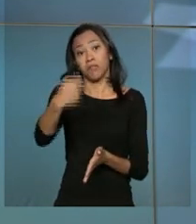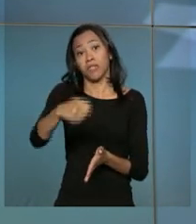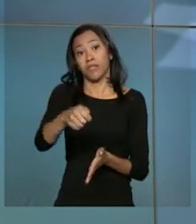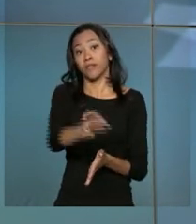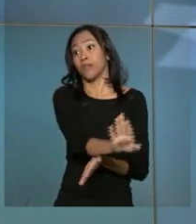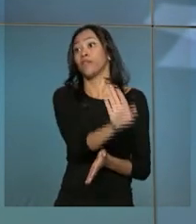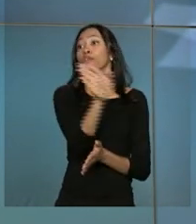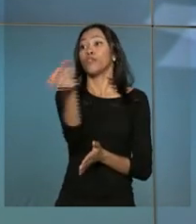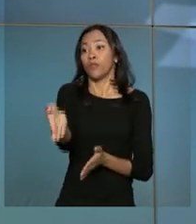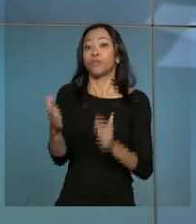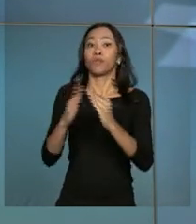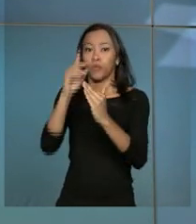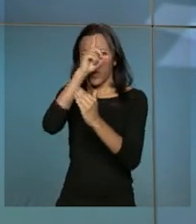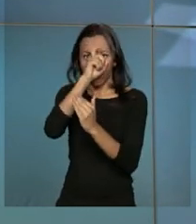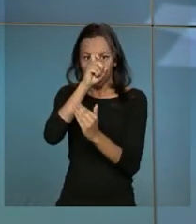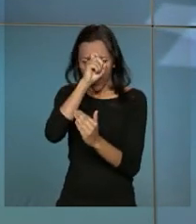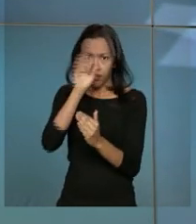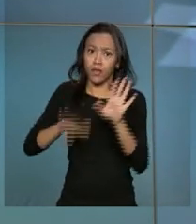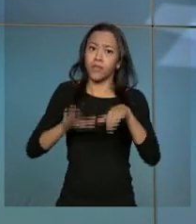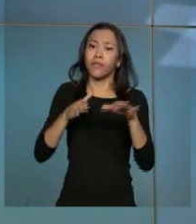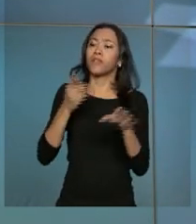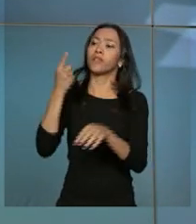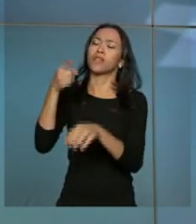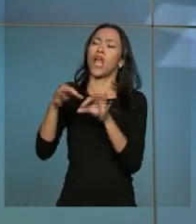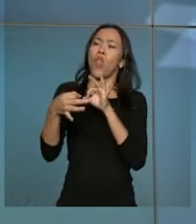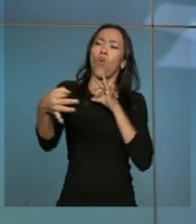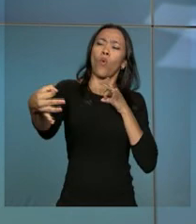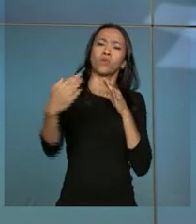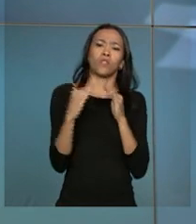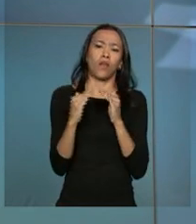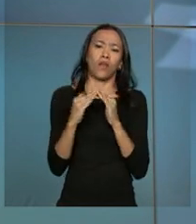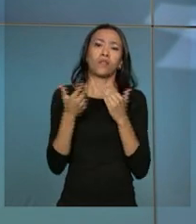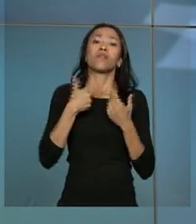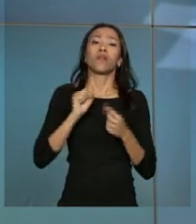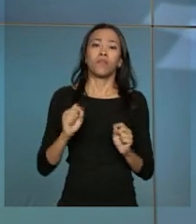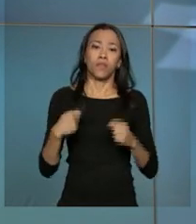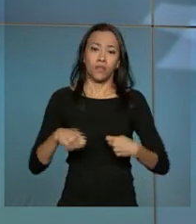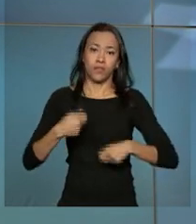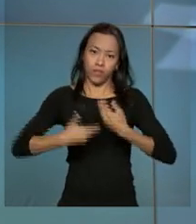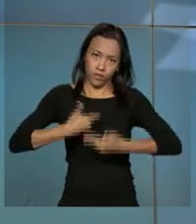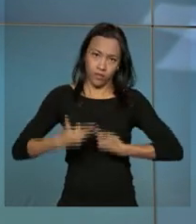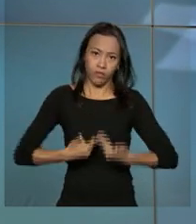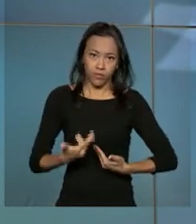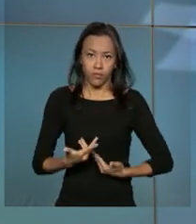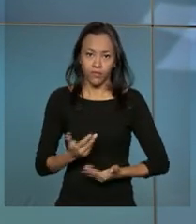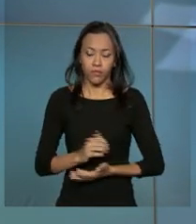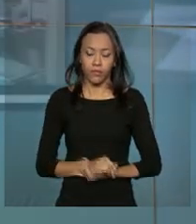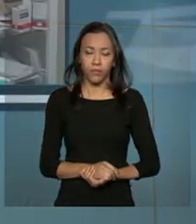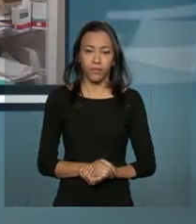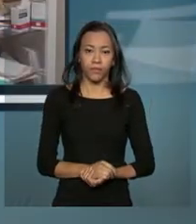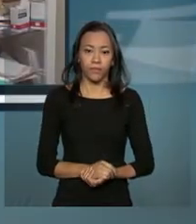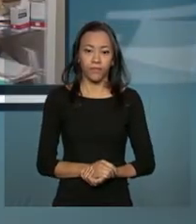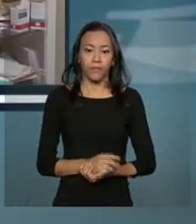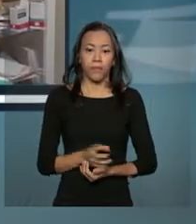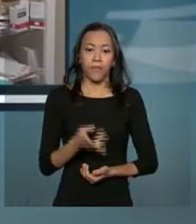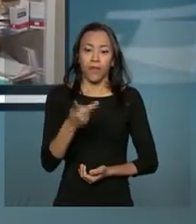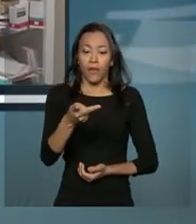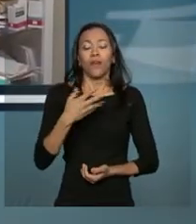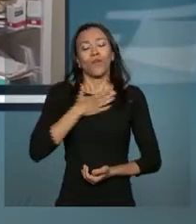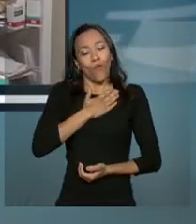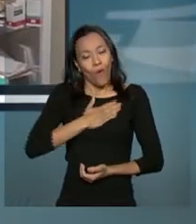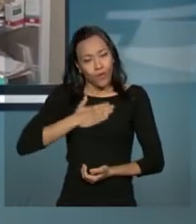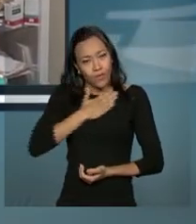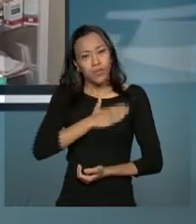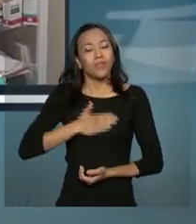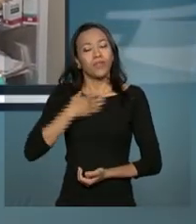deslocar para os hospitais, que muitas vezes ficam longe da casa de quem precisa de atendimento. Estou gostando muito da experiência